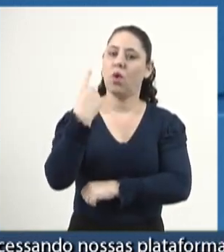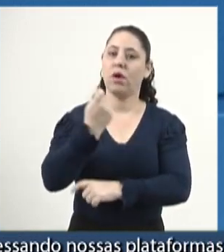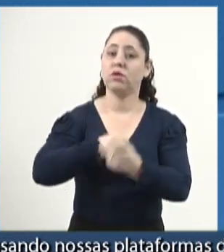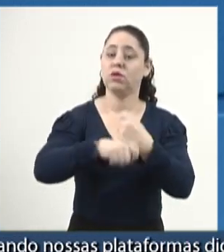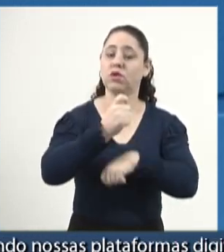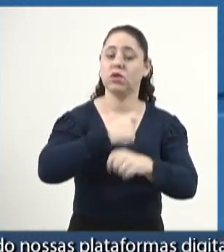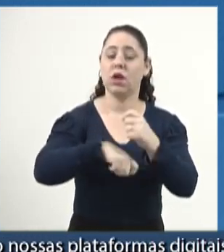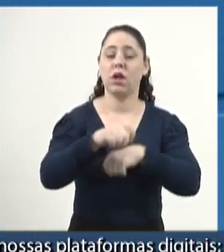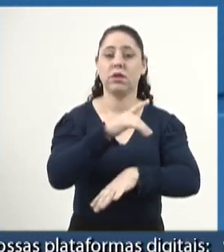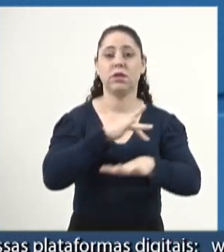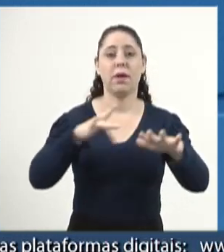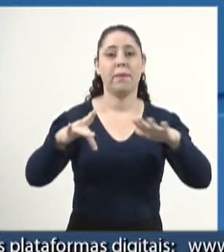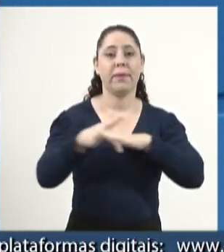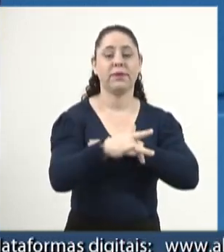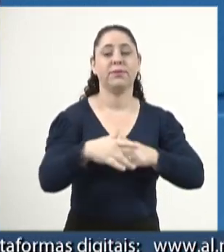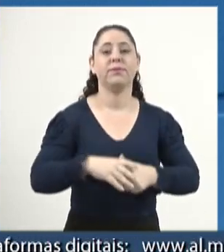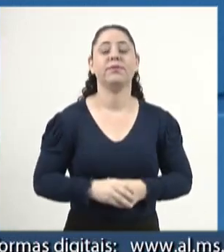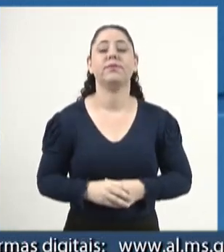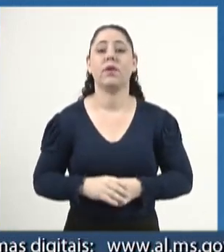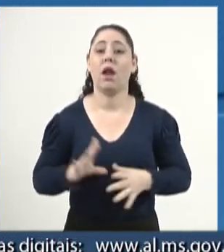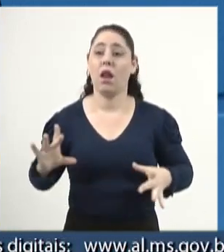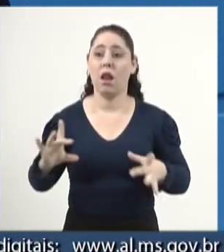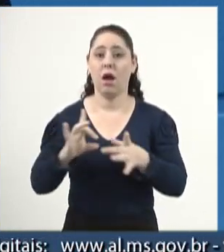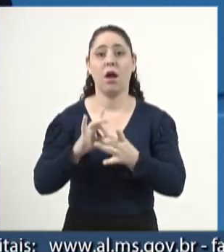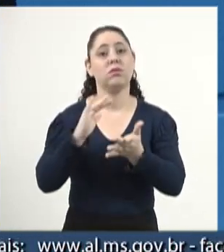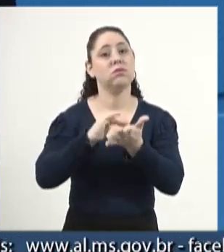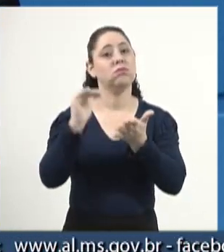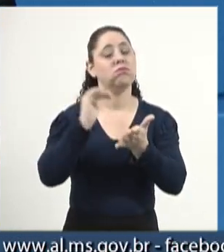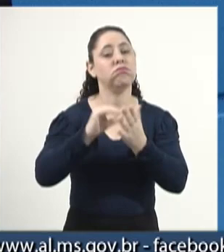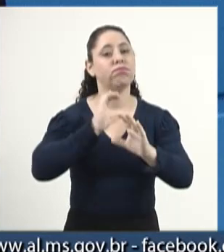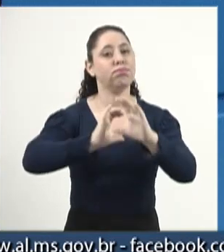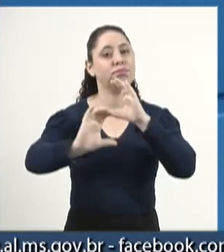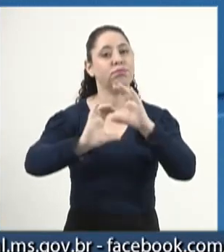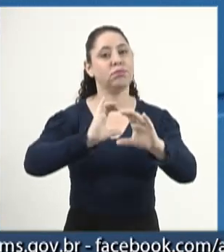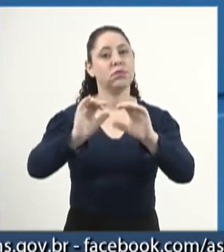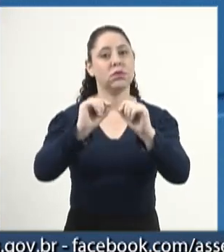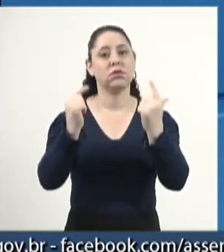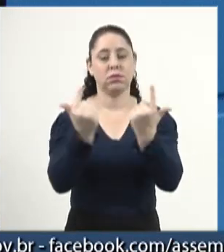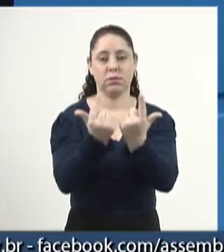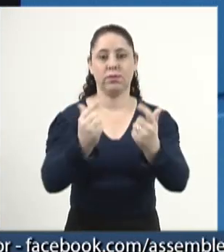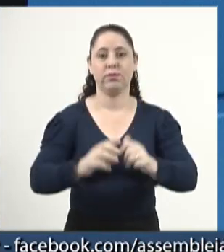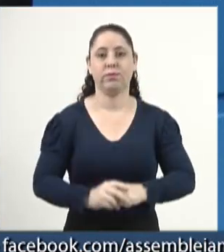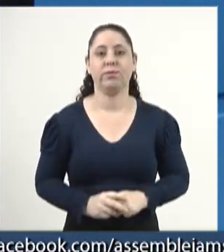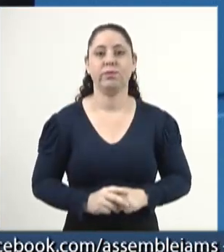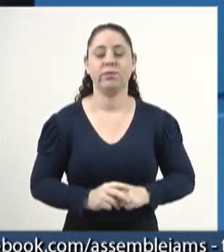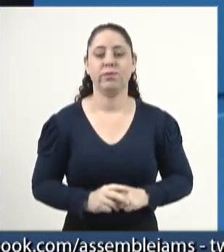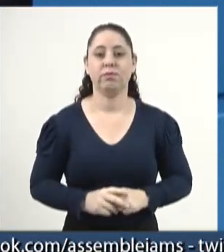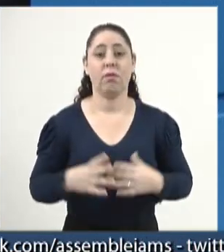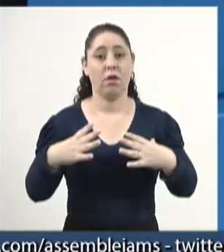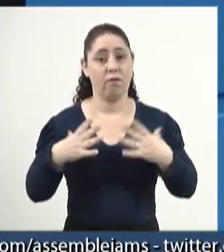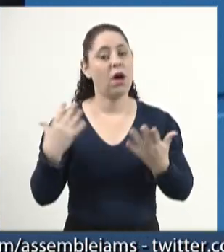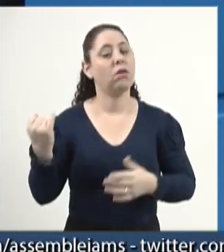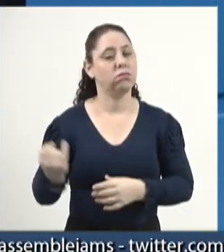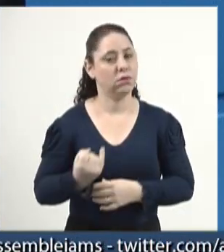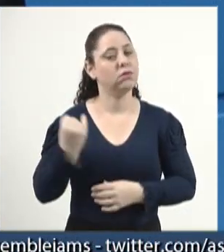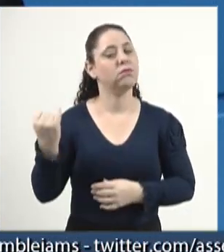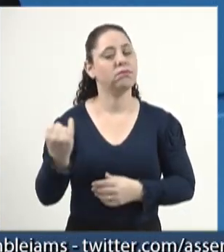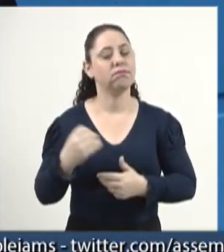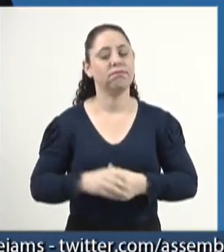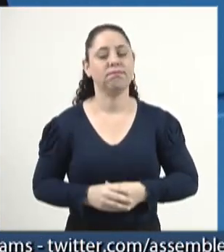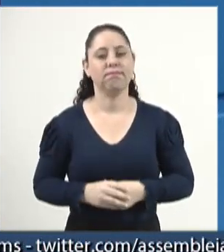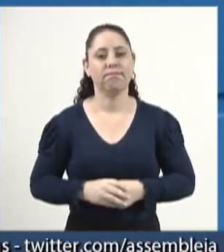sites e mídias sociais vinculados à Secretaria de Comunicação desta Casa. Um evento importante